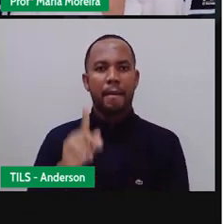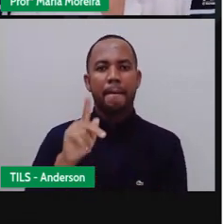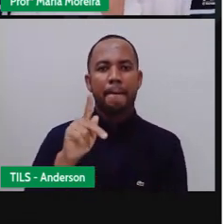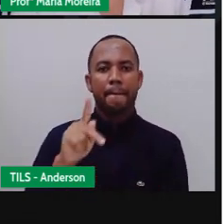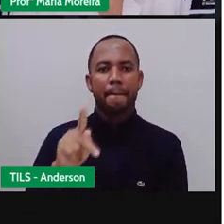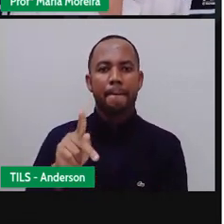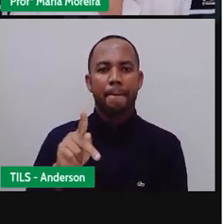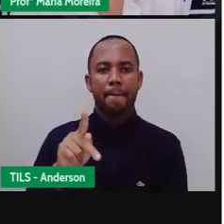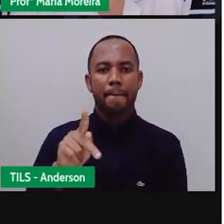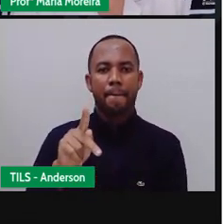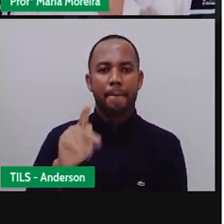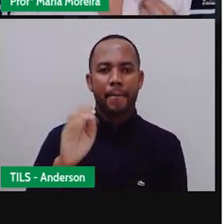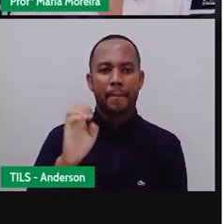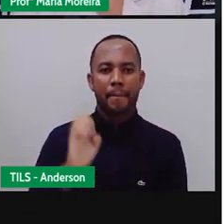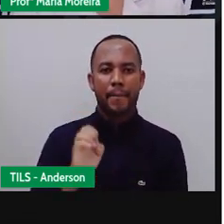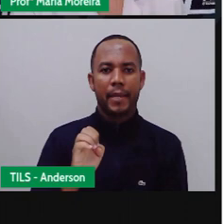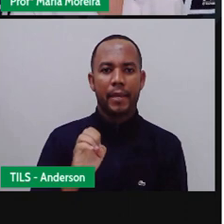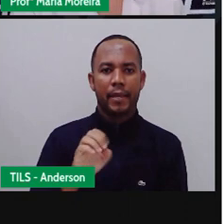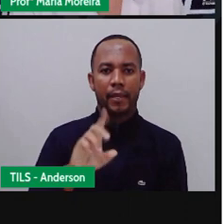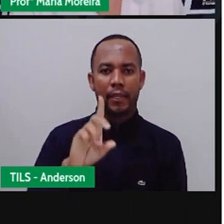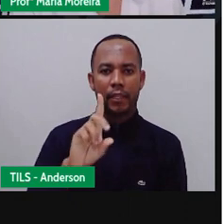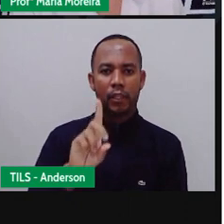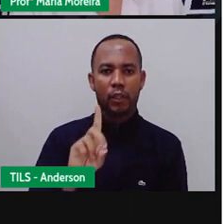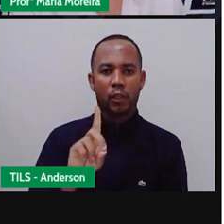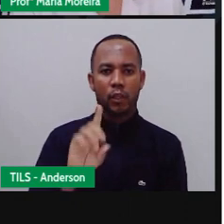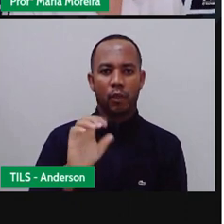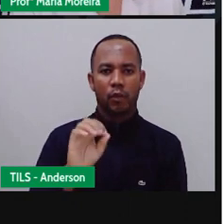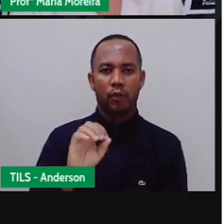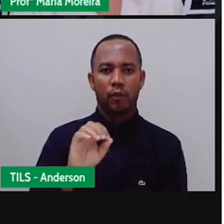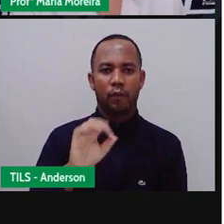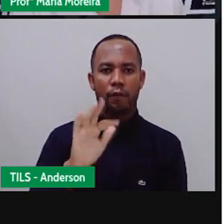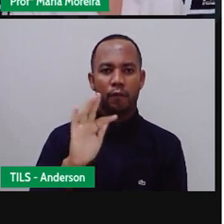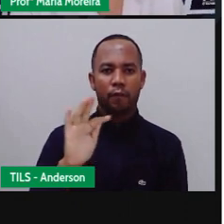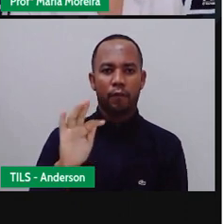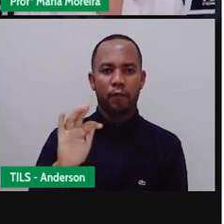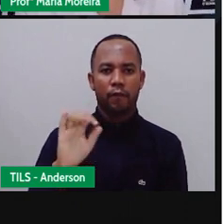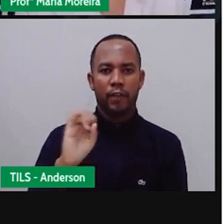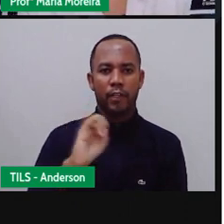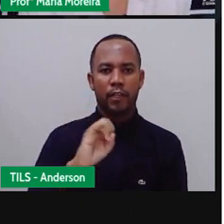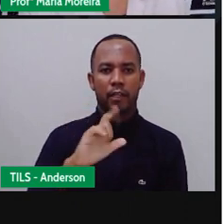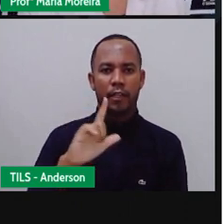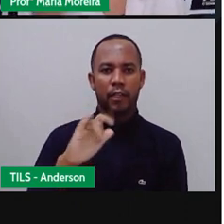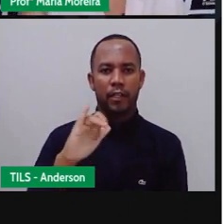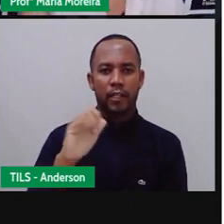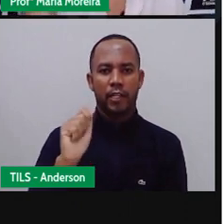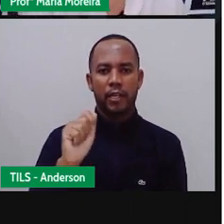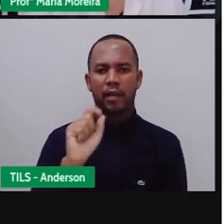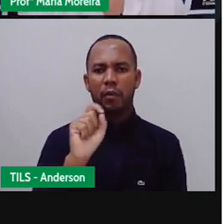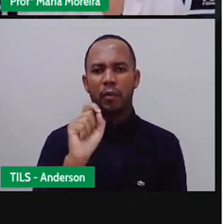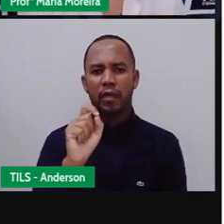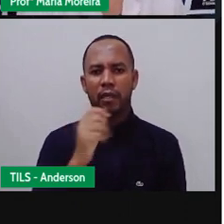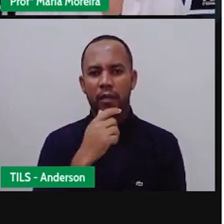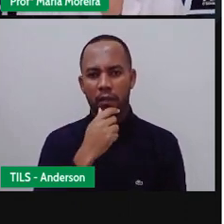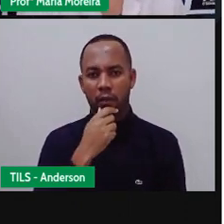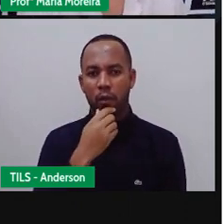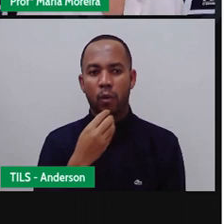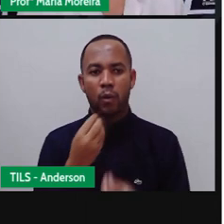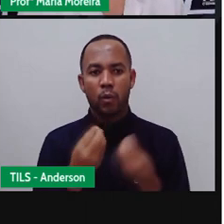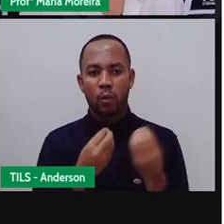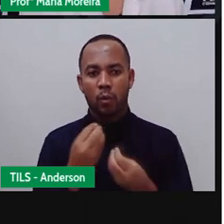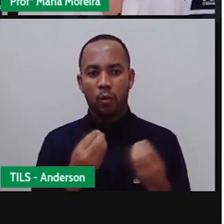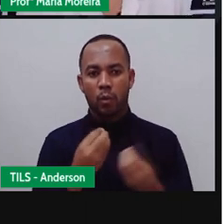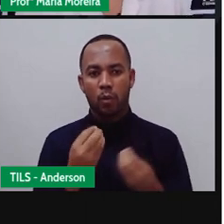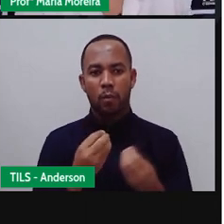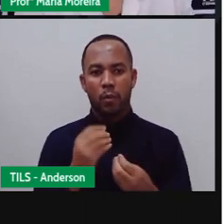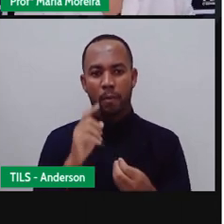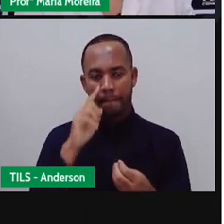Isso aqui agora, a que vocês prestem bastante atenção, certo? E aí a própria trouxe essa imagem, né, de uma mão entregando uma bala e